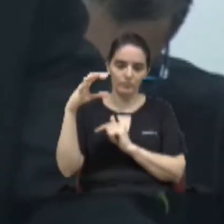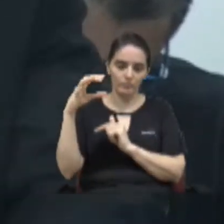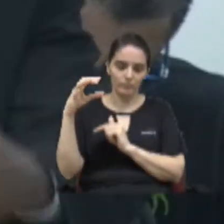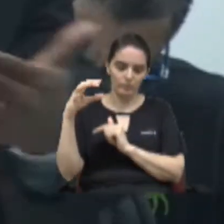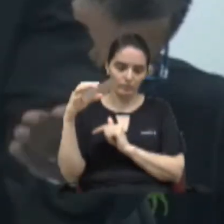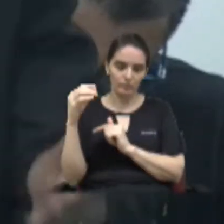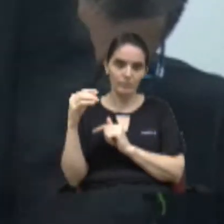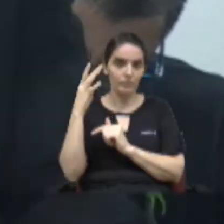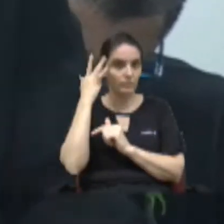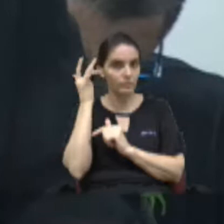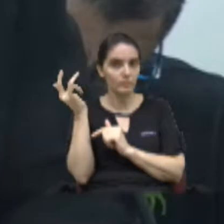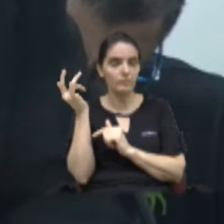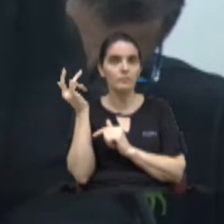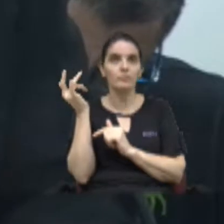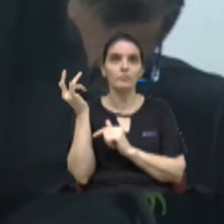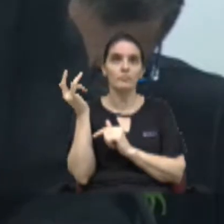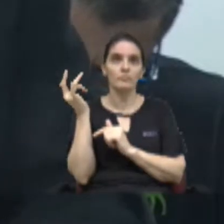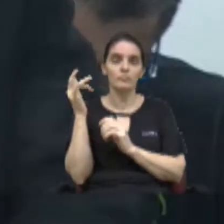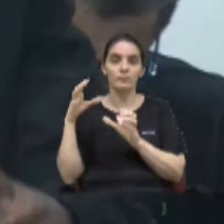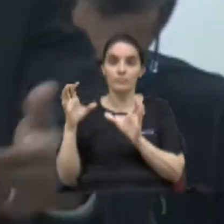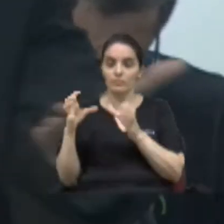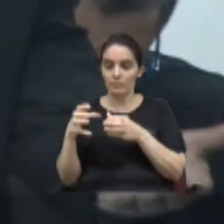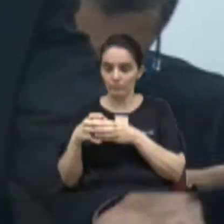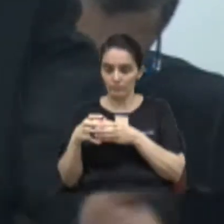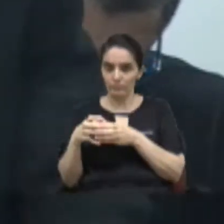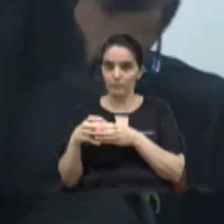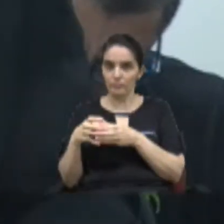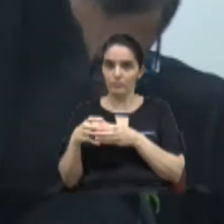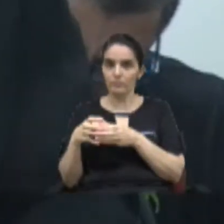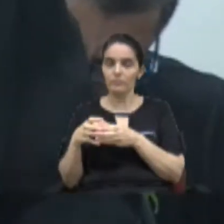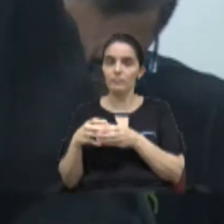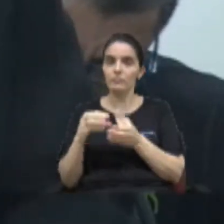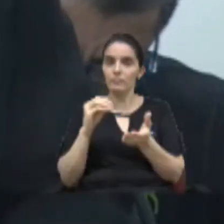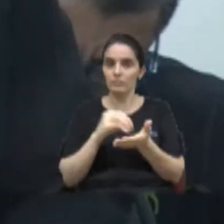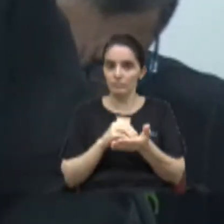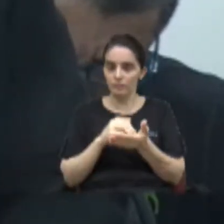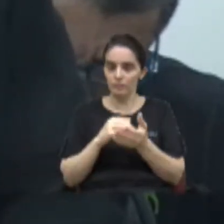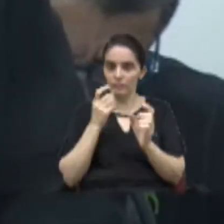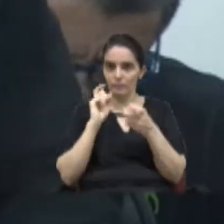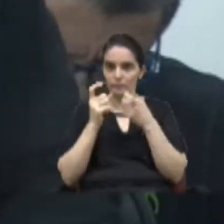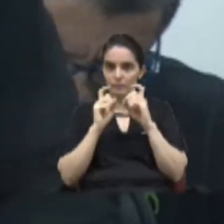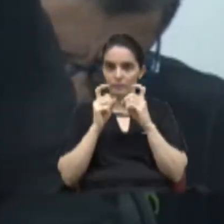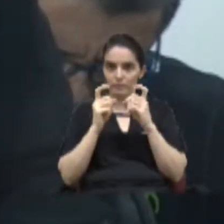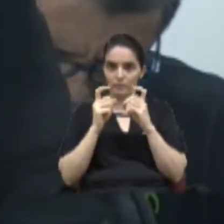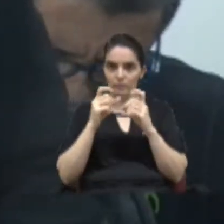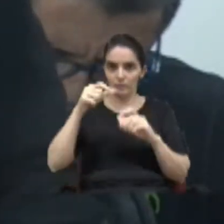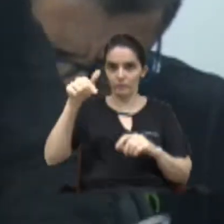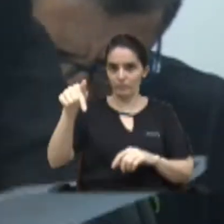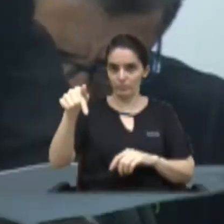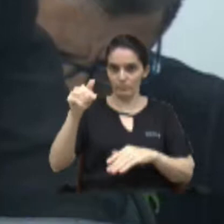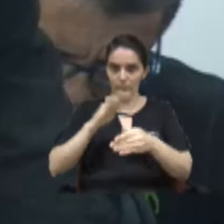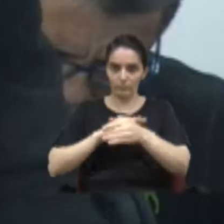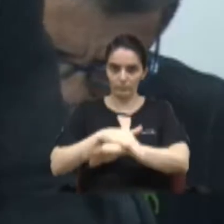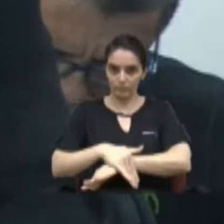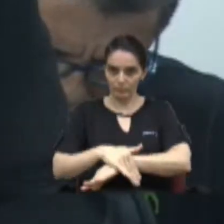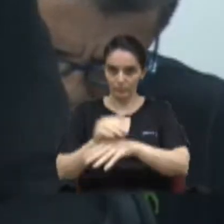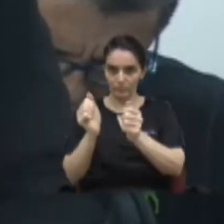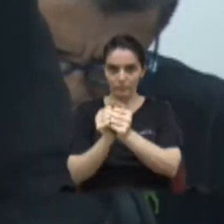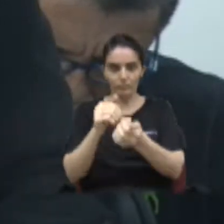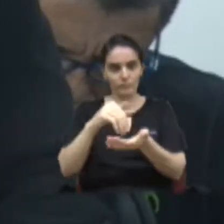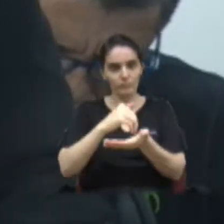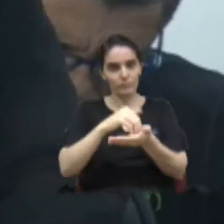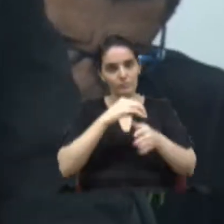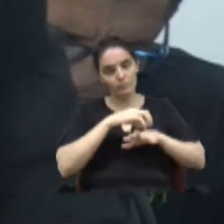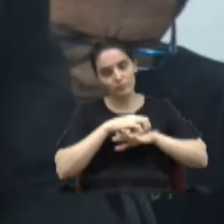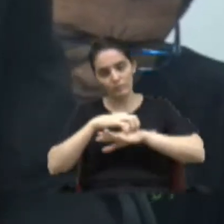comissão, que amanhã estaremos, está marcada uma reunião às 19 horas aqui nesta casa com o secretário de mobilidade